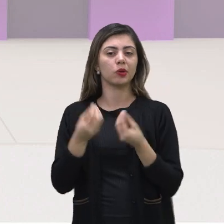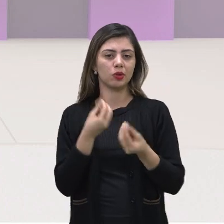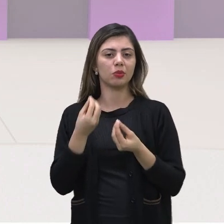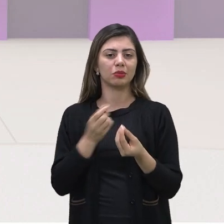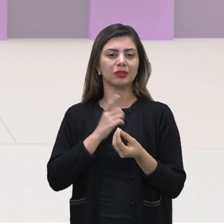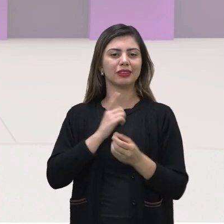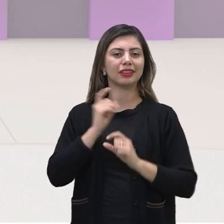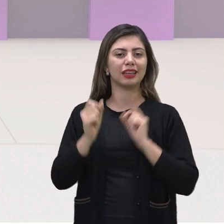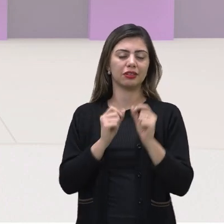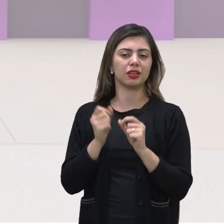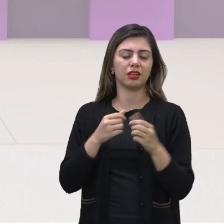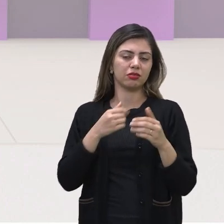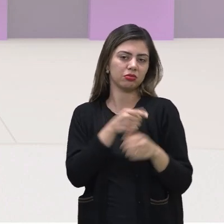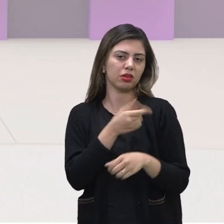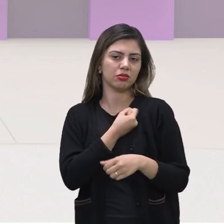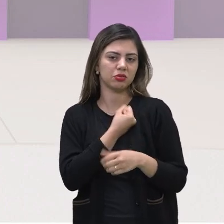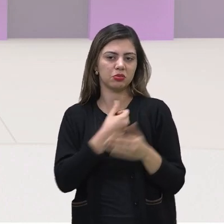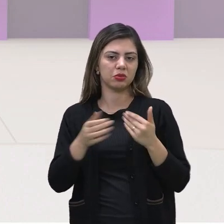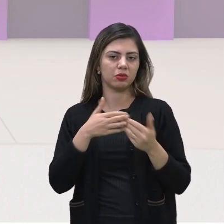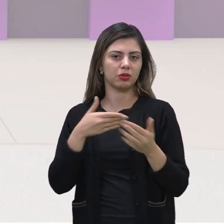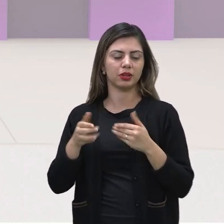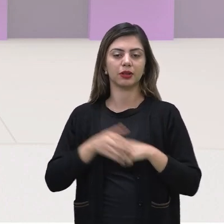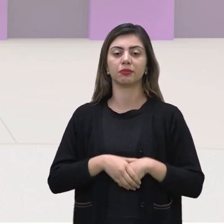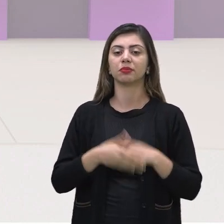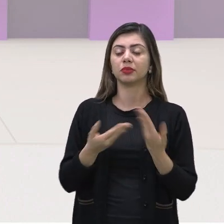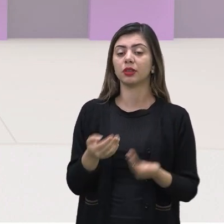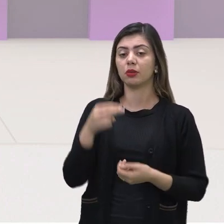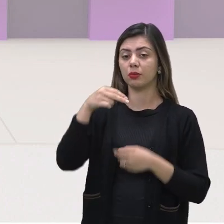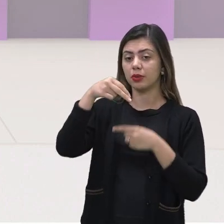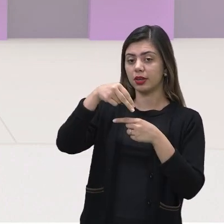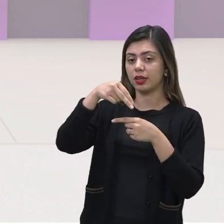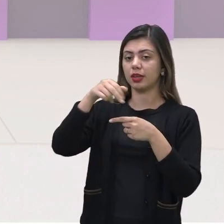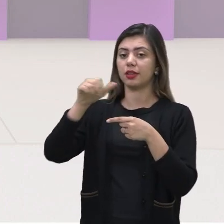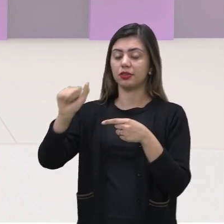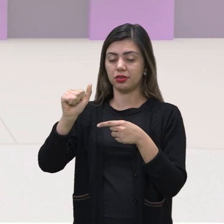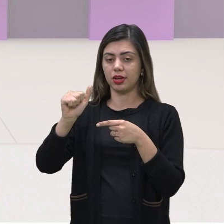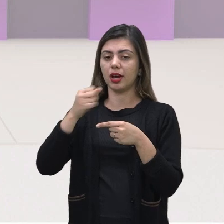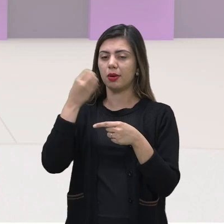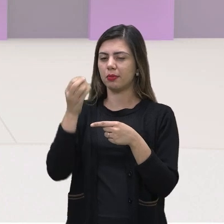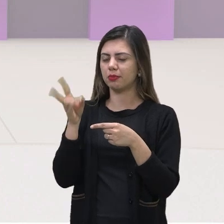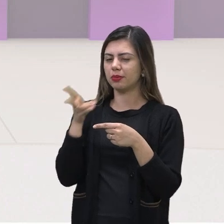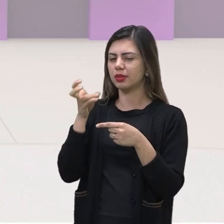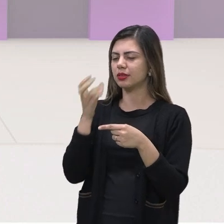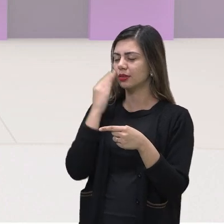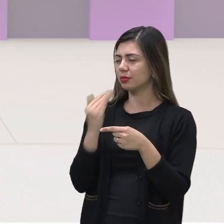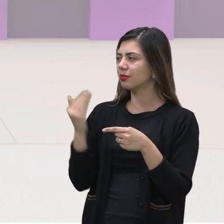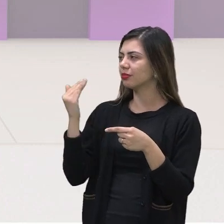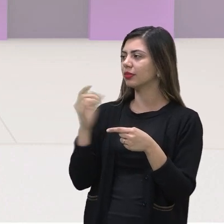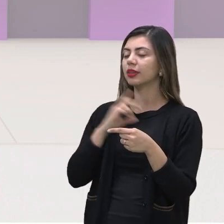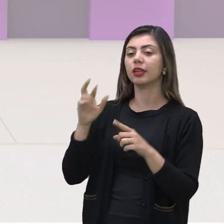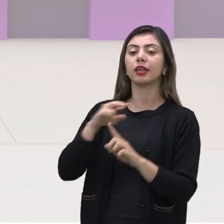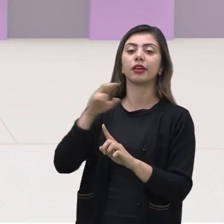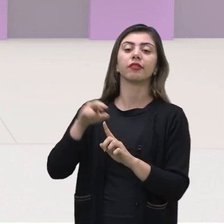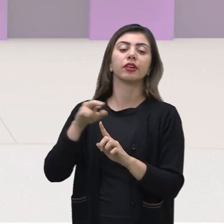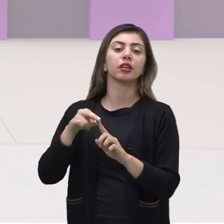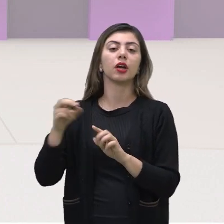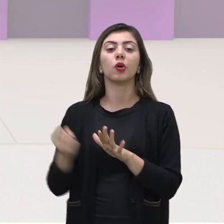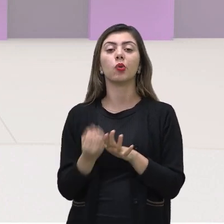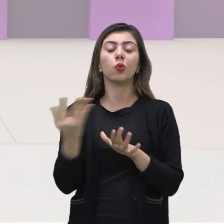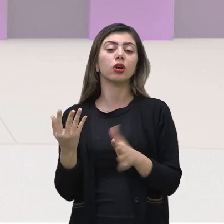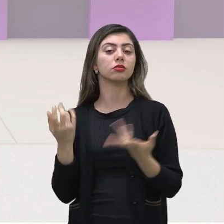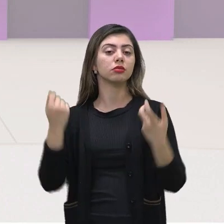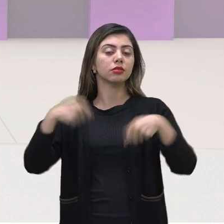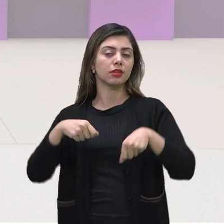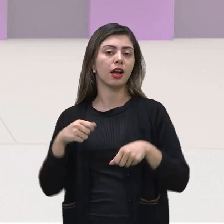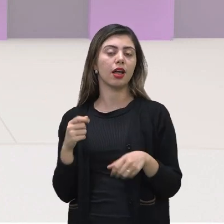evento A qualquer. O Na que é o valor que está em cima da fração é justamente a quantidade de chances